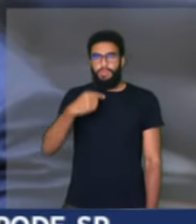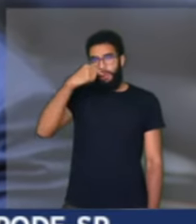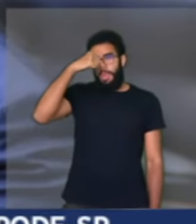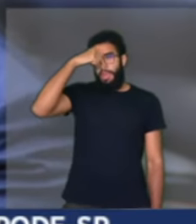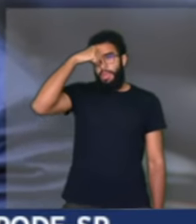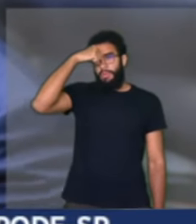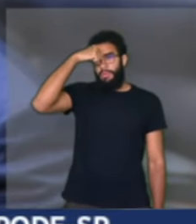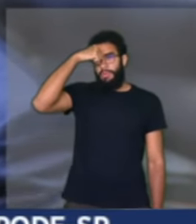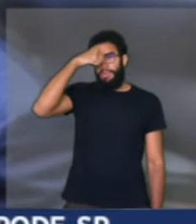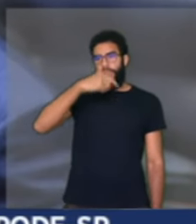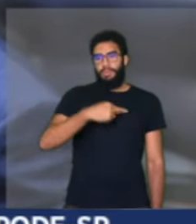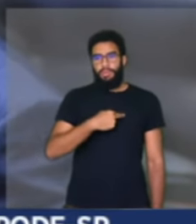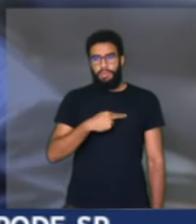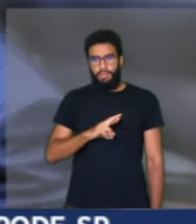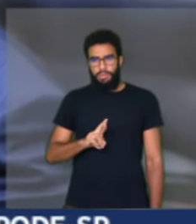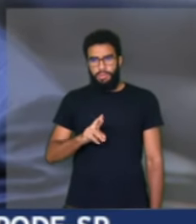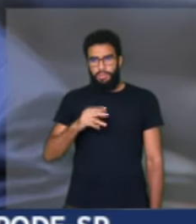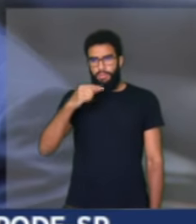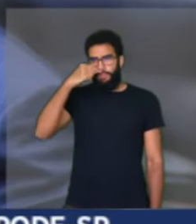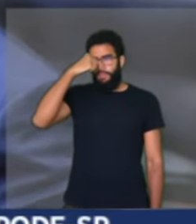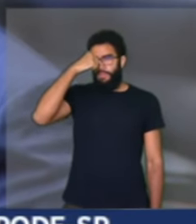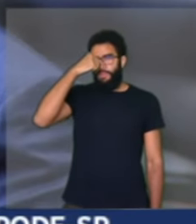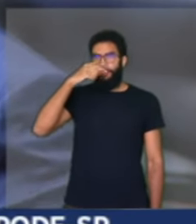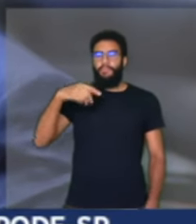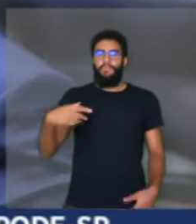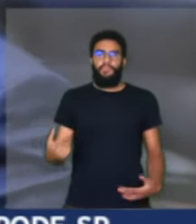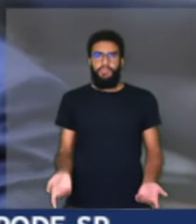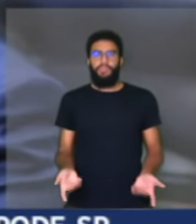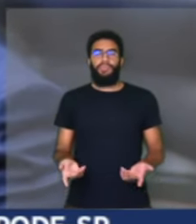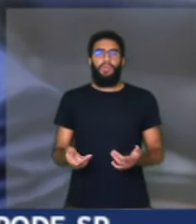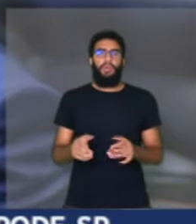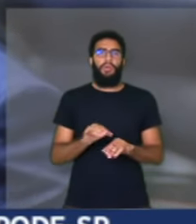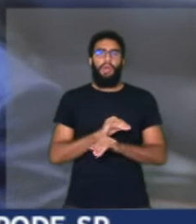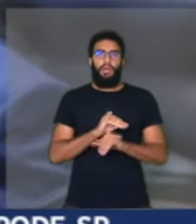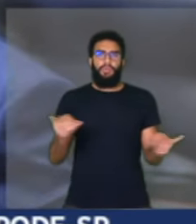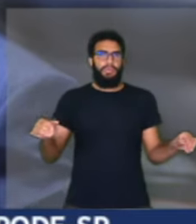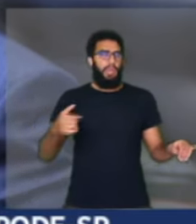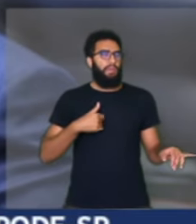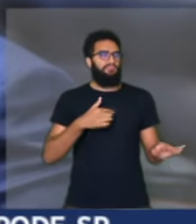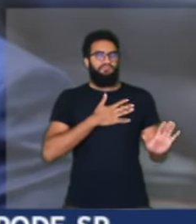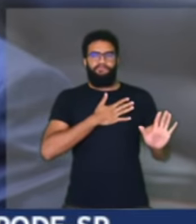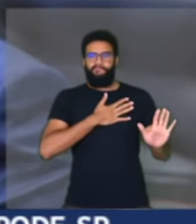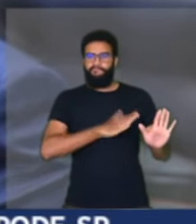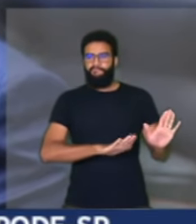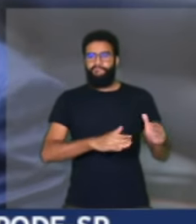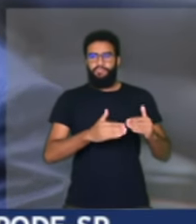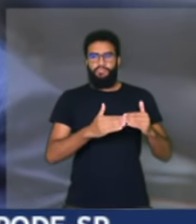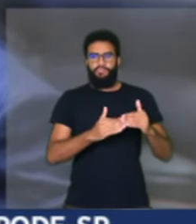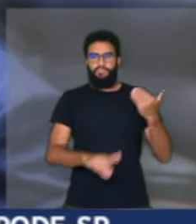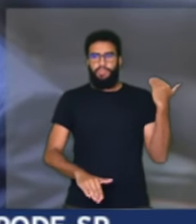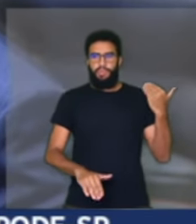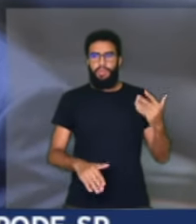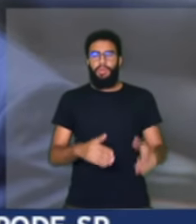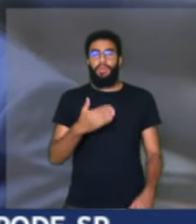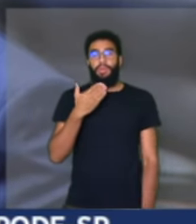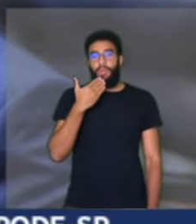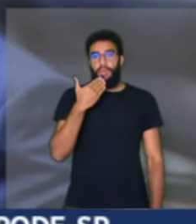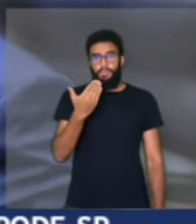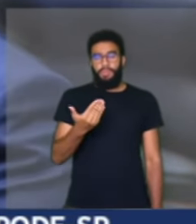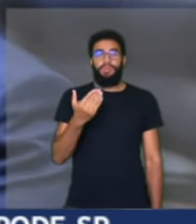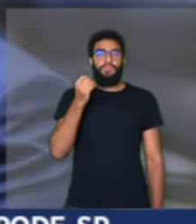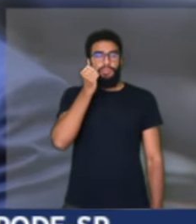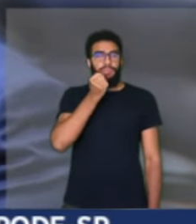Portanto, aqui, quero manifestar o meu repúdio a esta postergação e pedir que o senador Davi